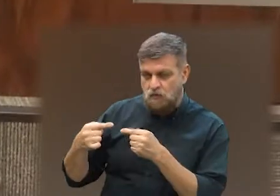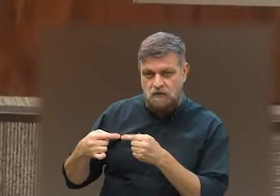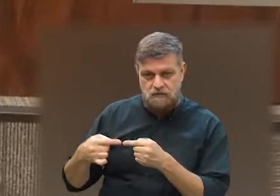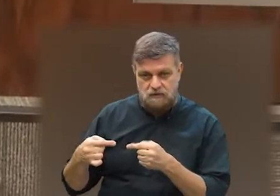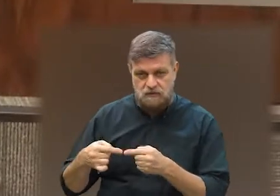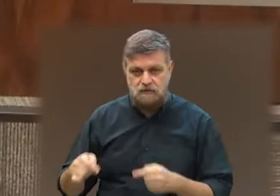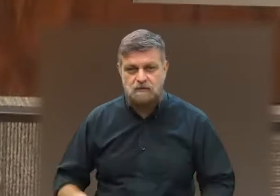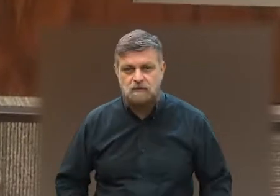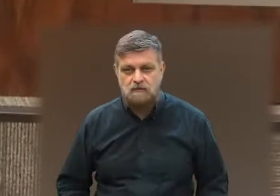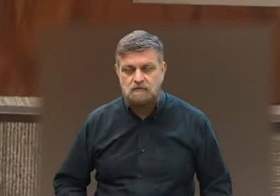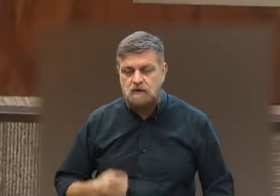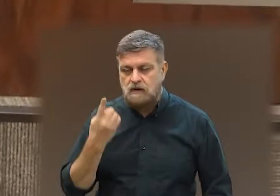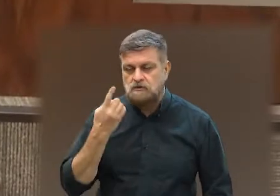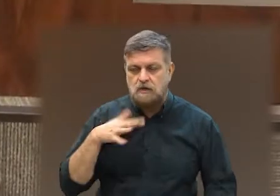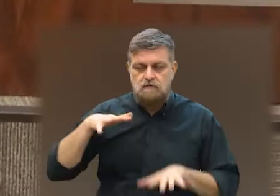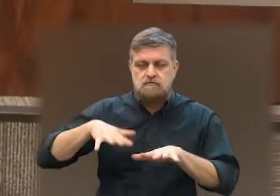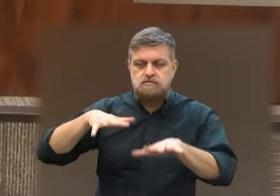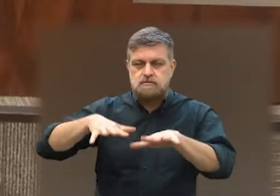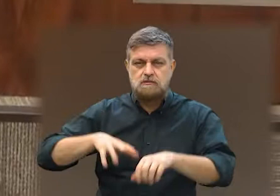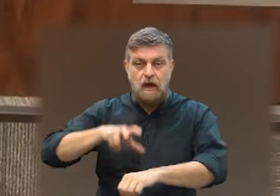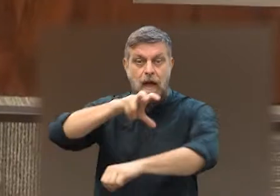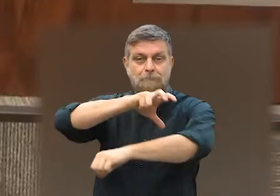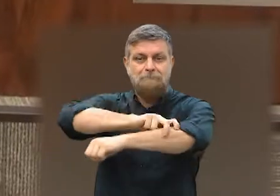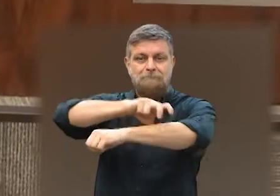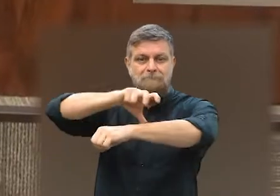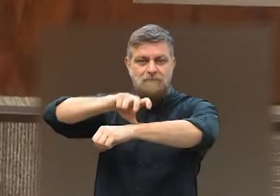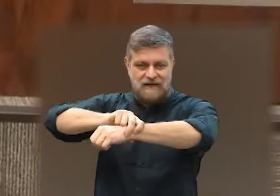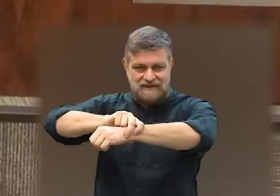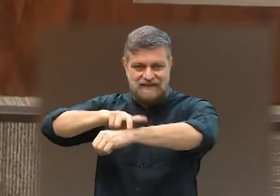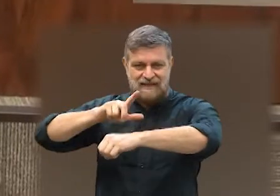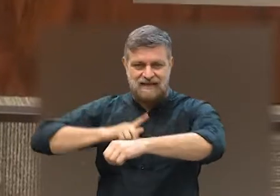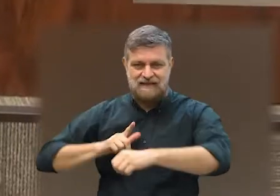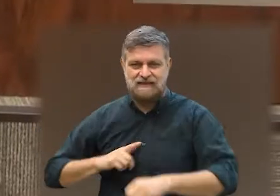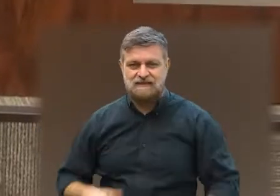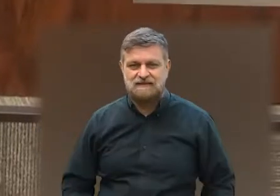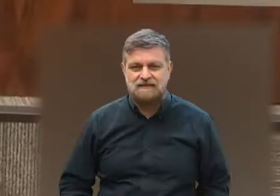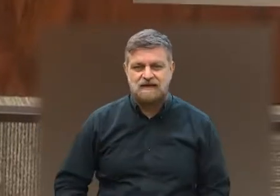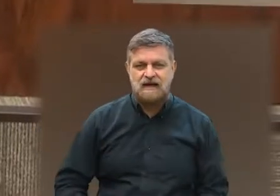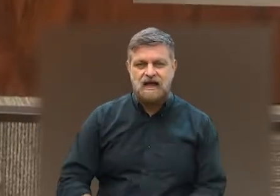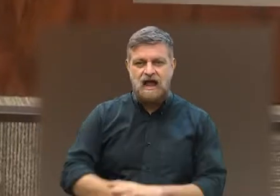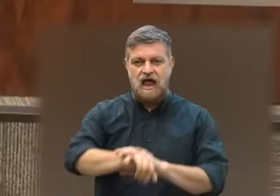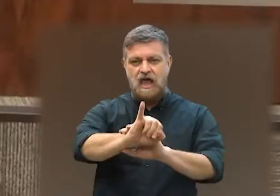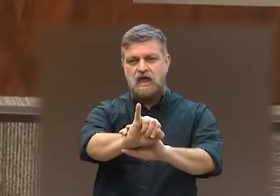da Portela em 1972, Iluaie.